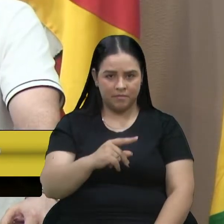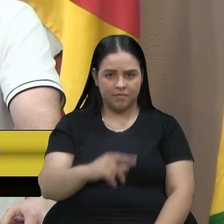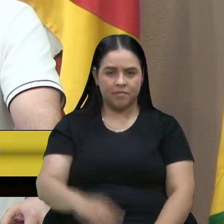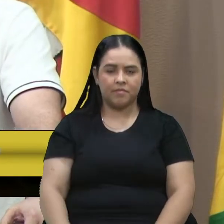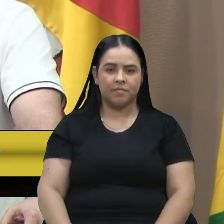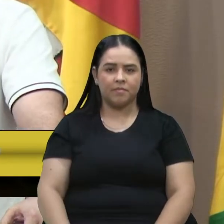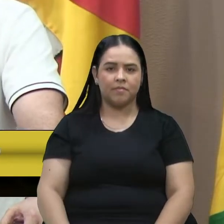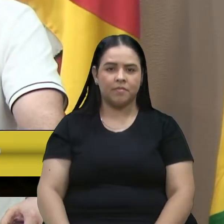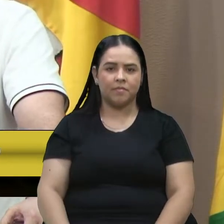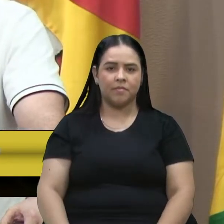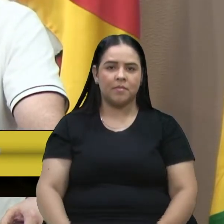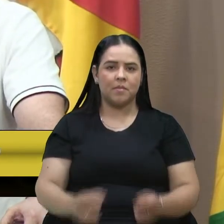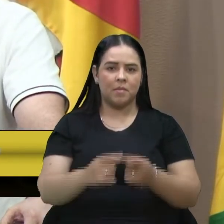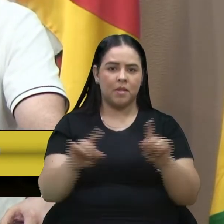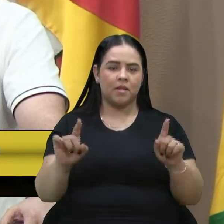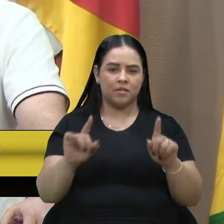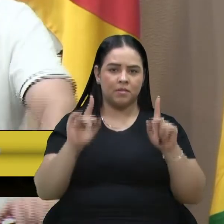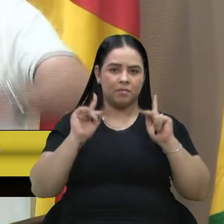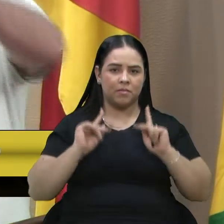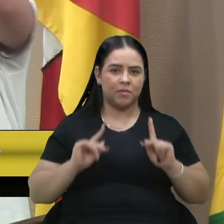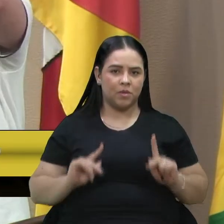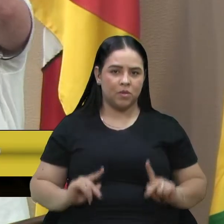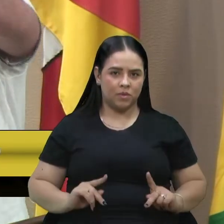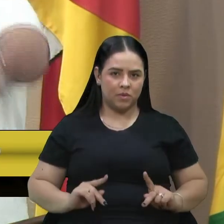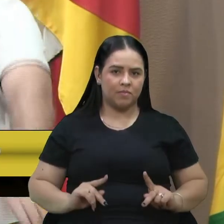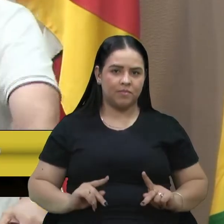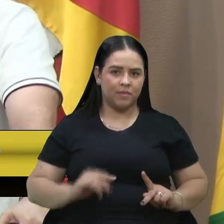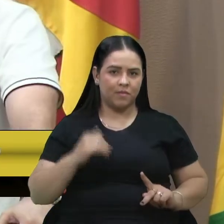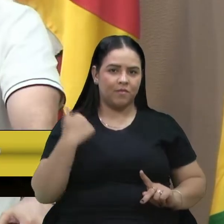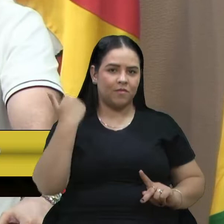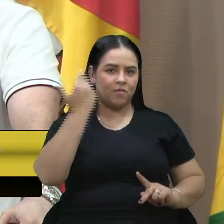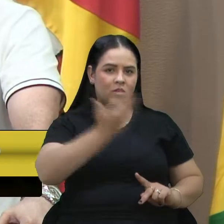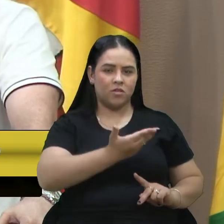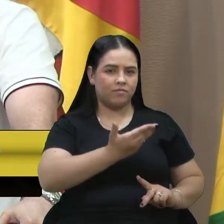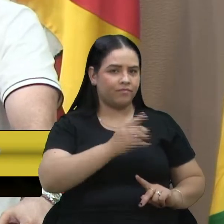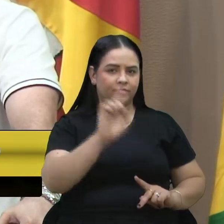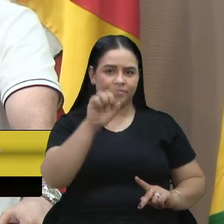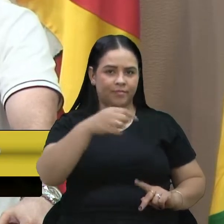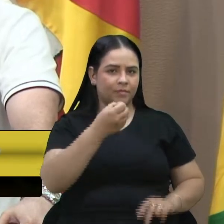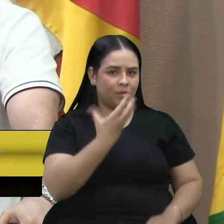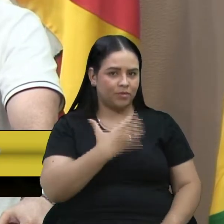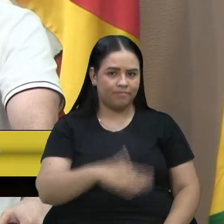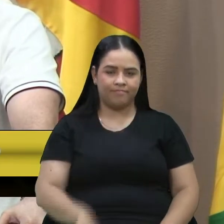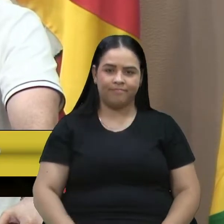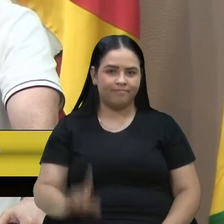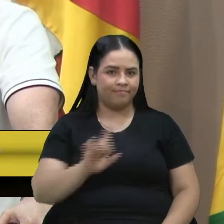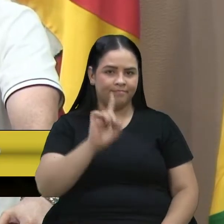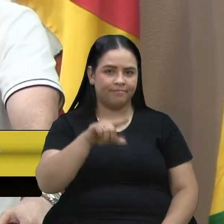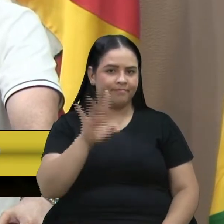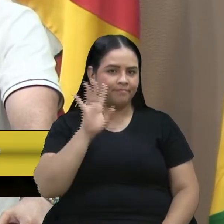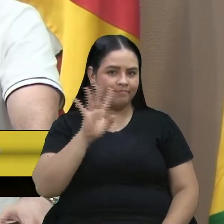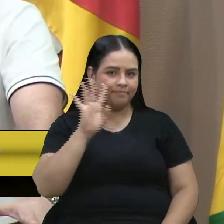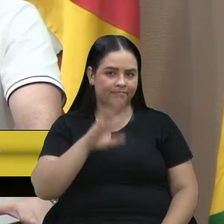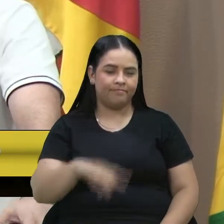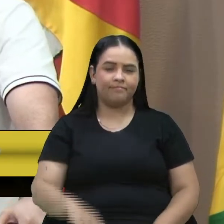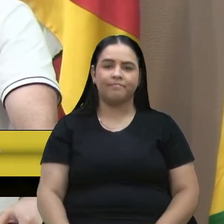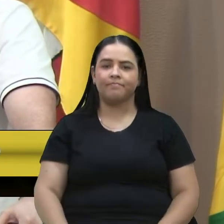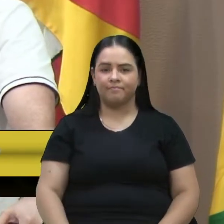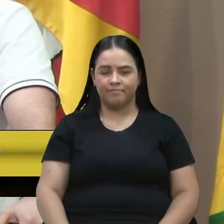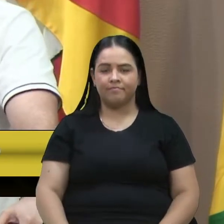Mas o pessoalizar ali fora não é bom, não é legal. Então,